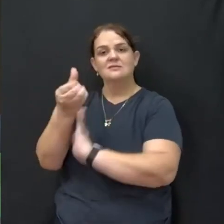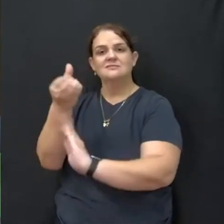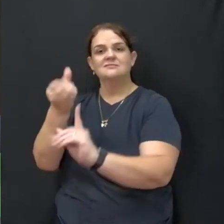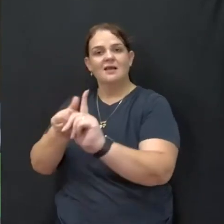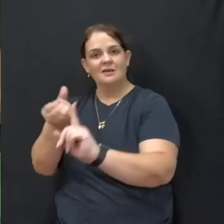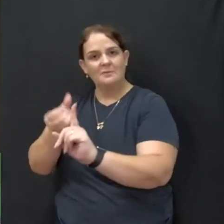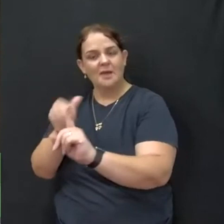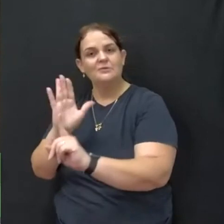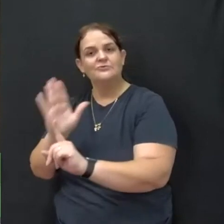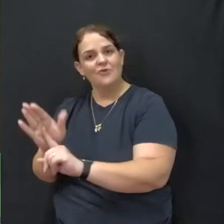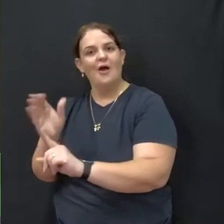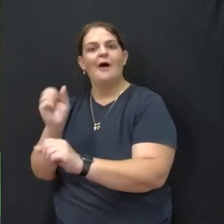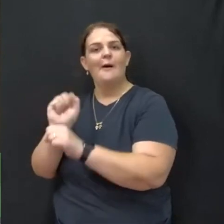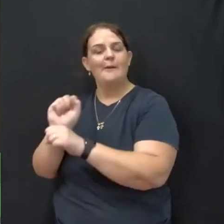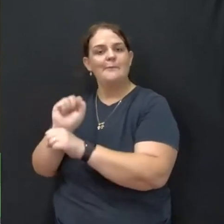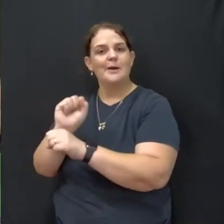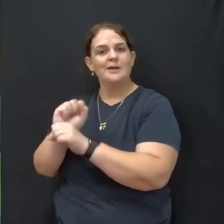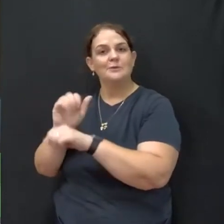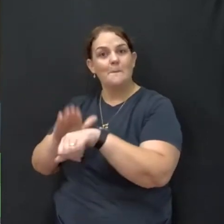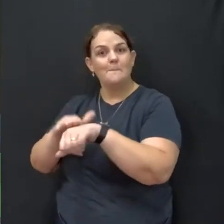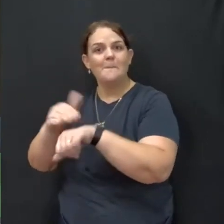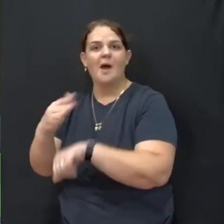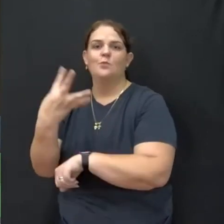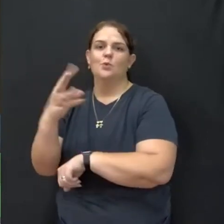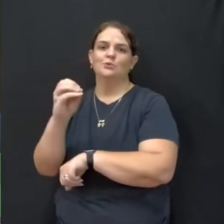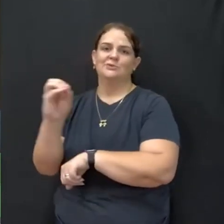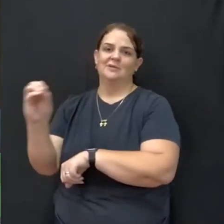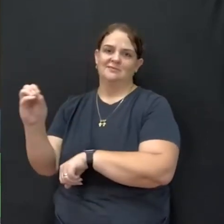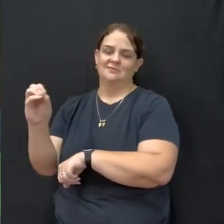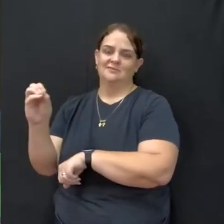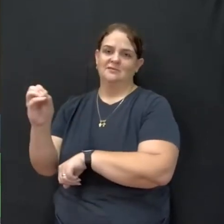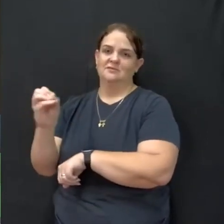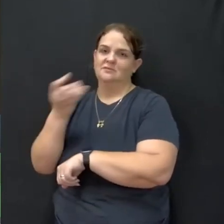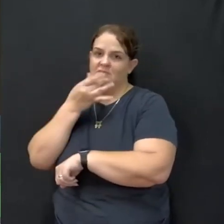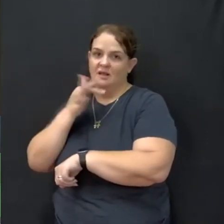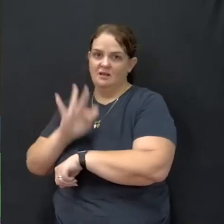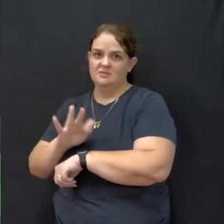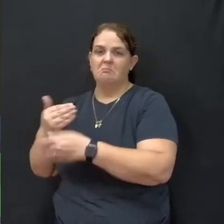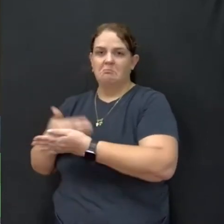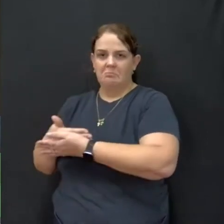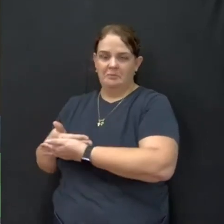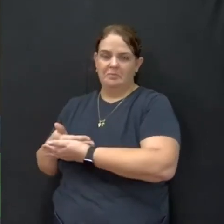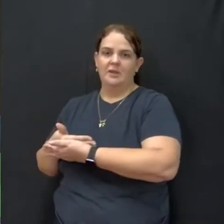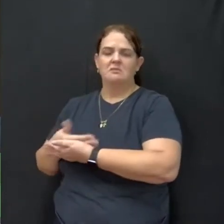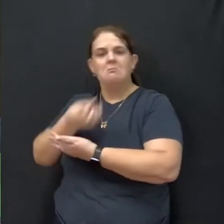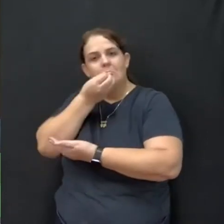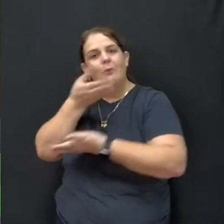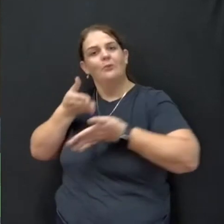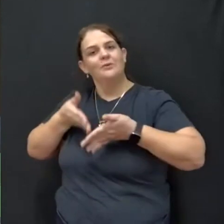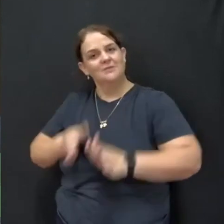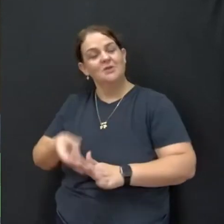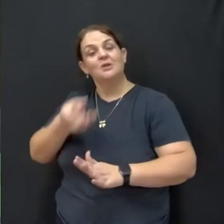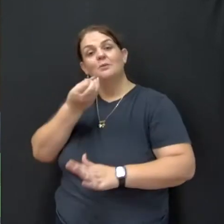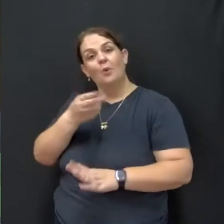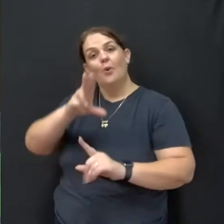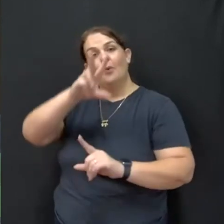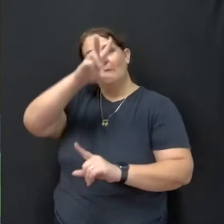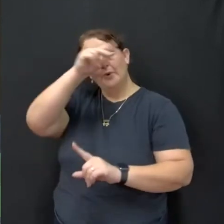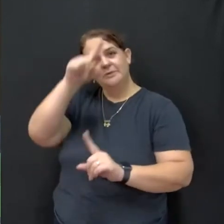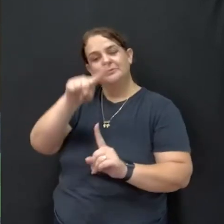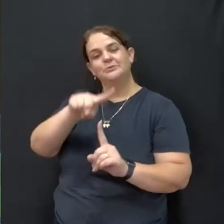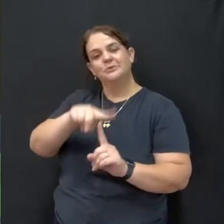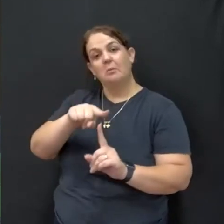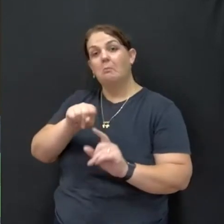mais 400, gente. Que bom que estão nascendo e que bom que o município de Toledo,